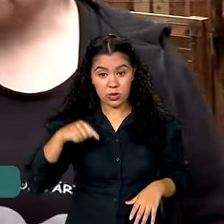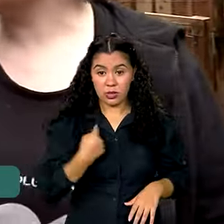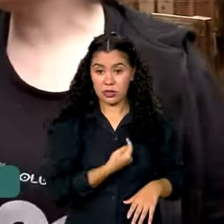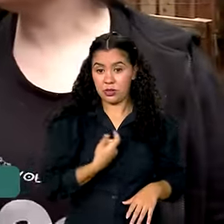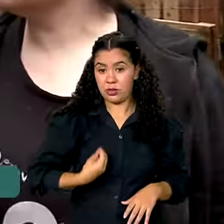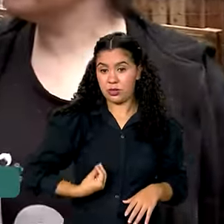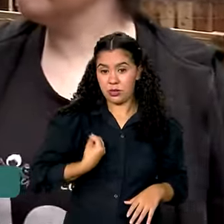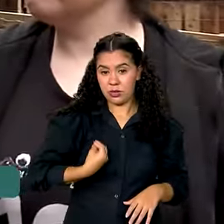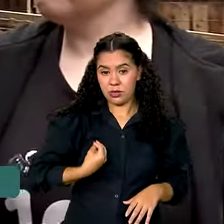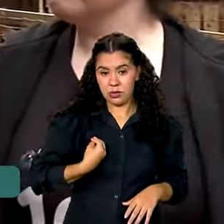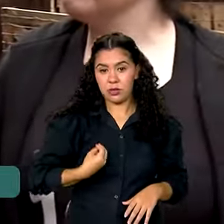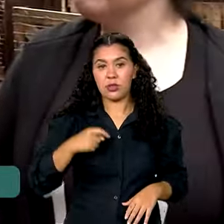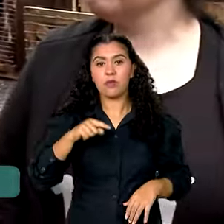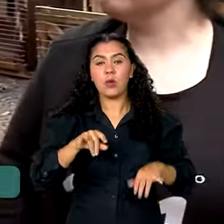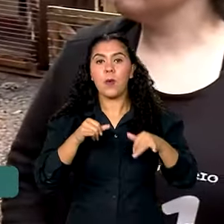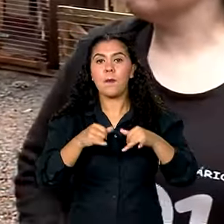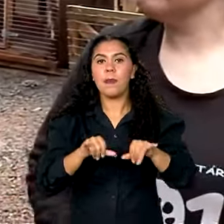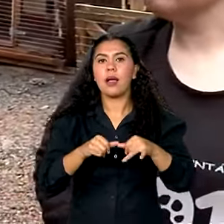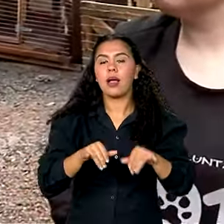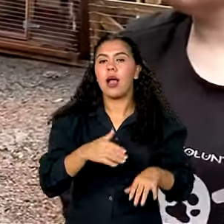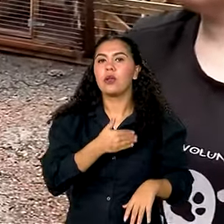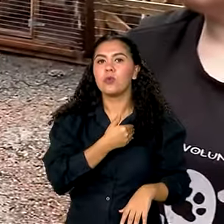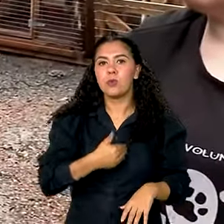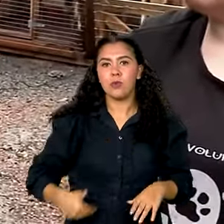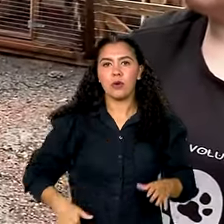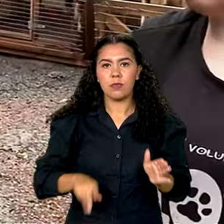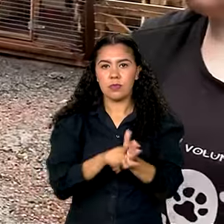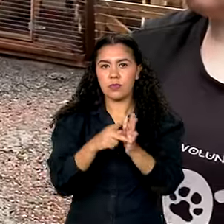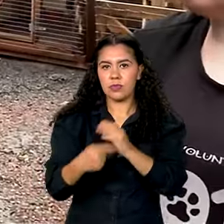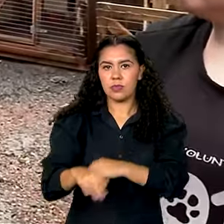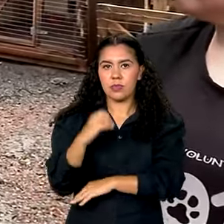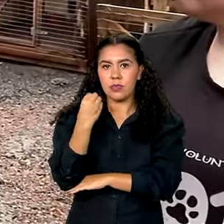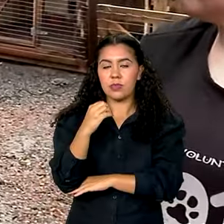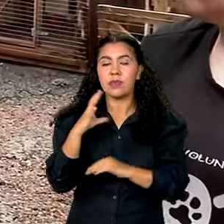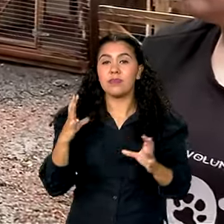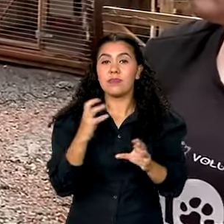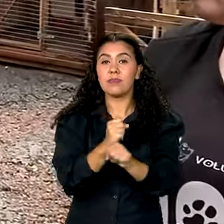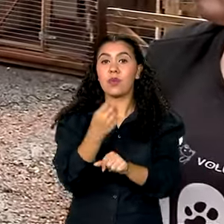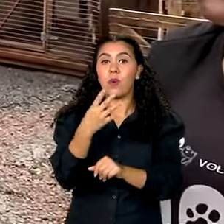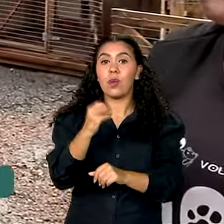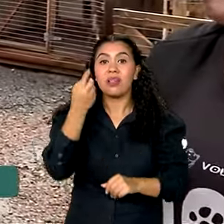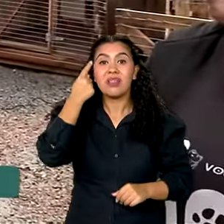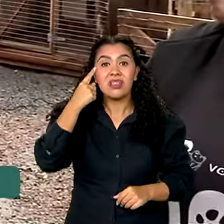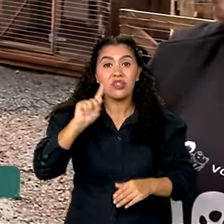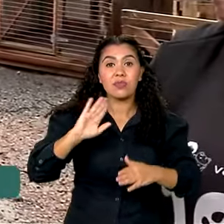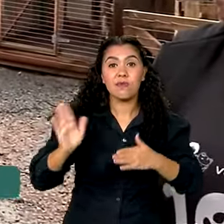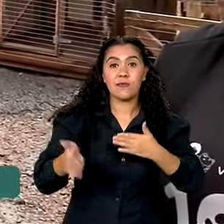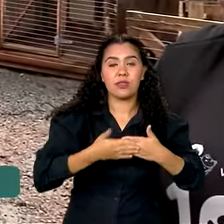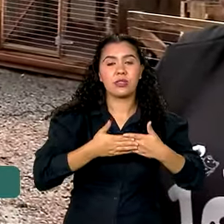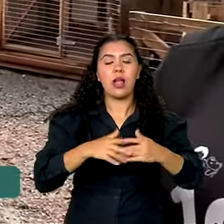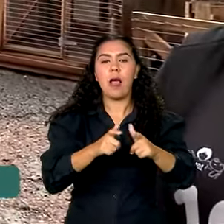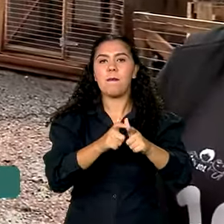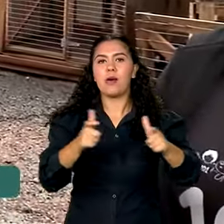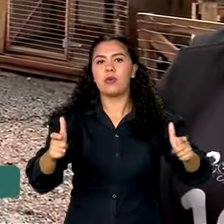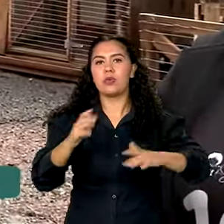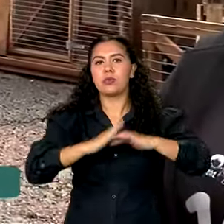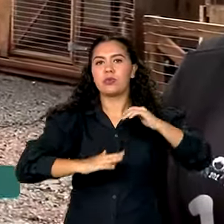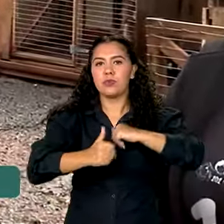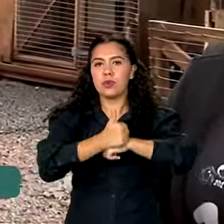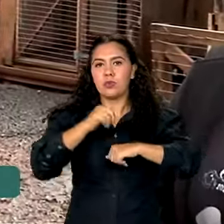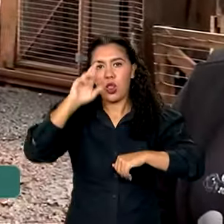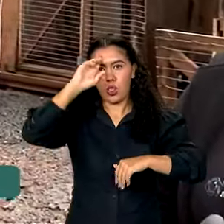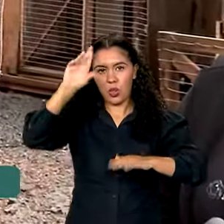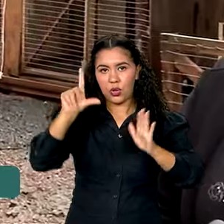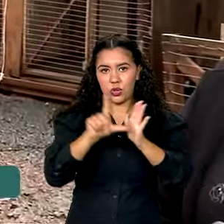no mercado público de Porto Alegre, depois de mais de 40 dias fechados, a maior parte dos lojistas voltou a abrir as